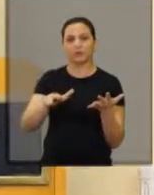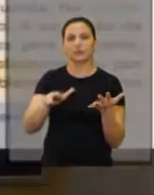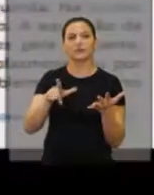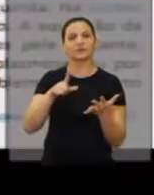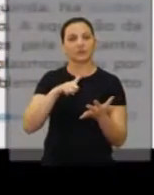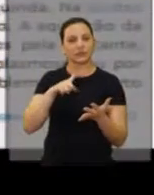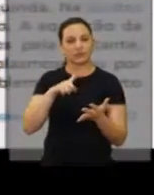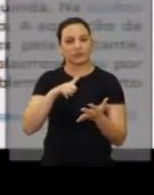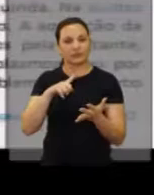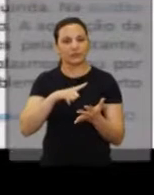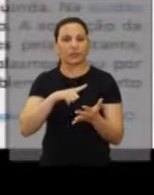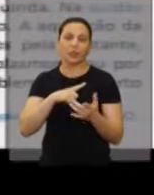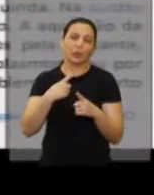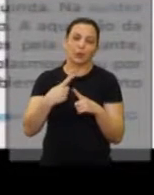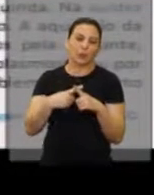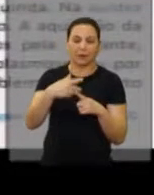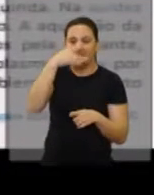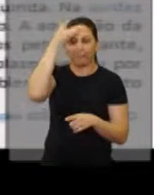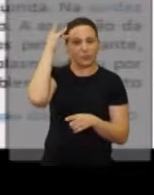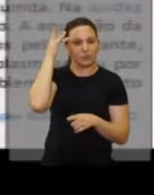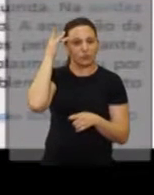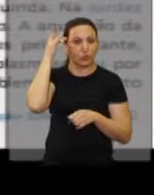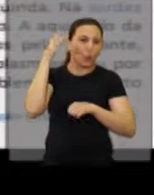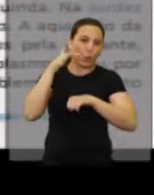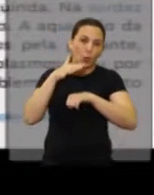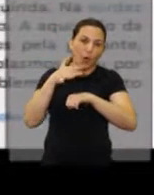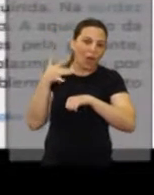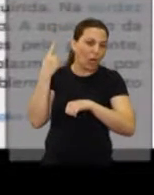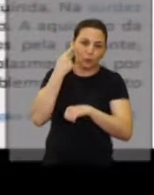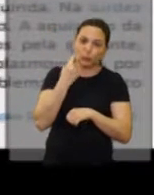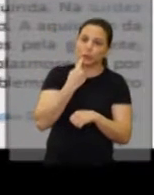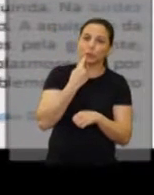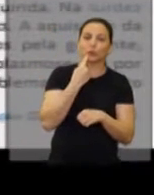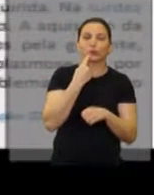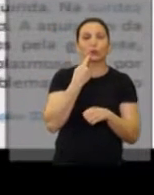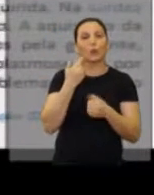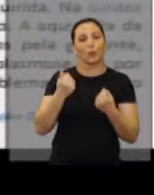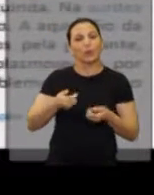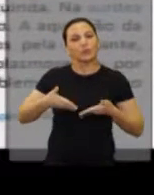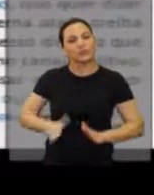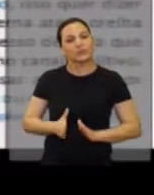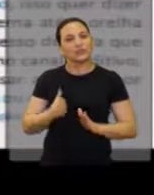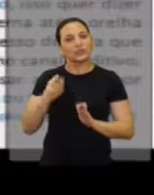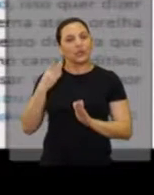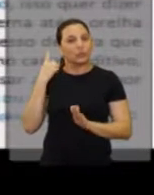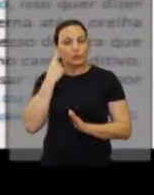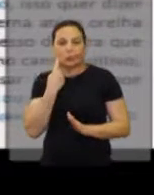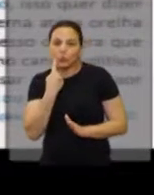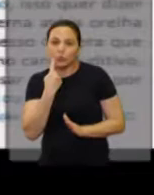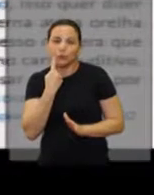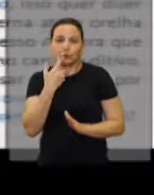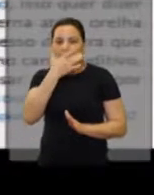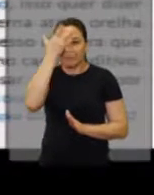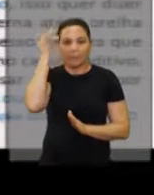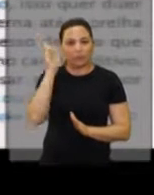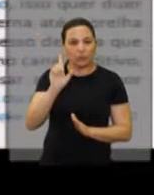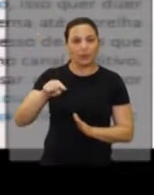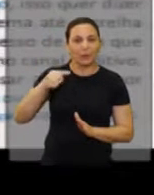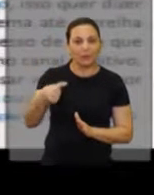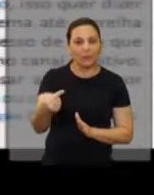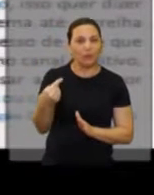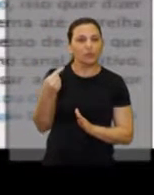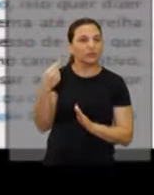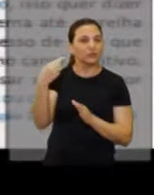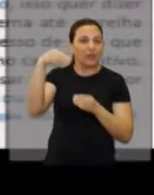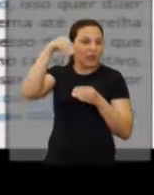que têm, das causas dos surdos, que têm a surdez congênita, nós temos a surdez de